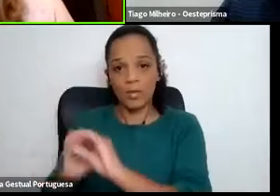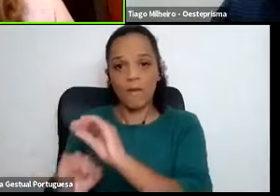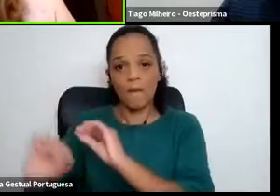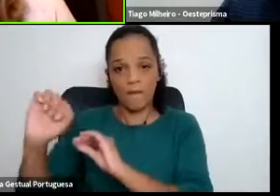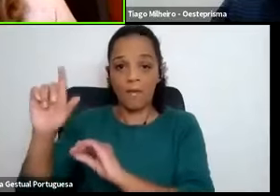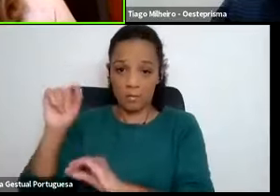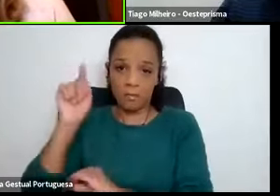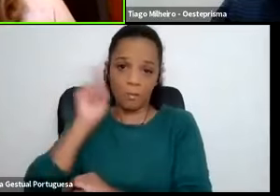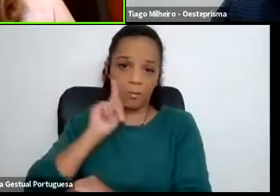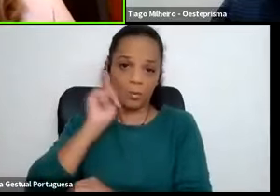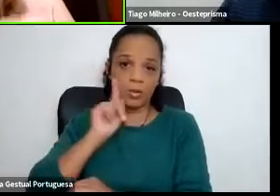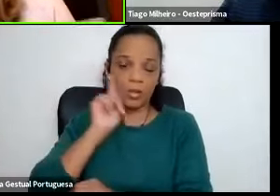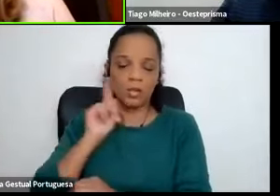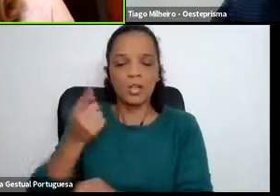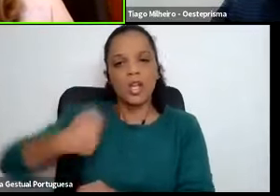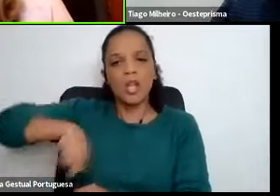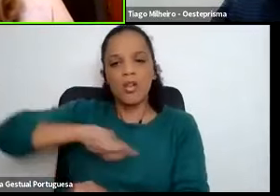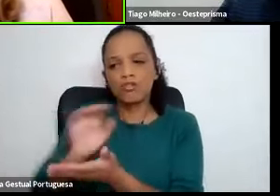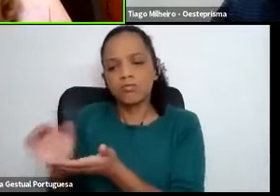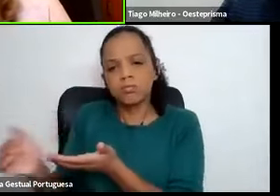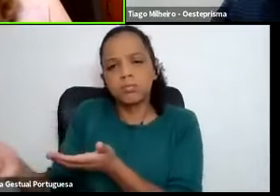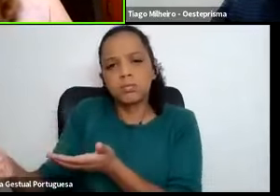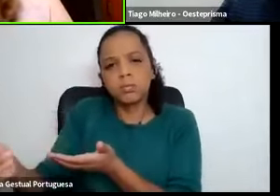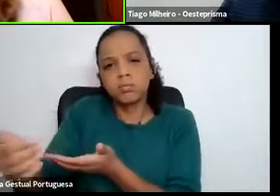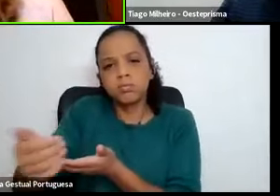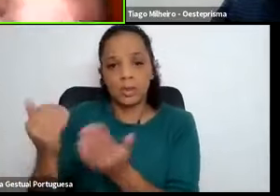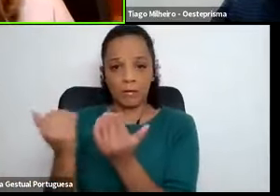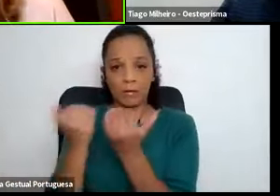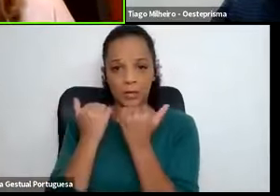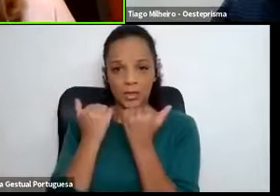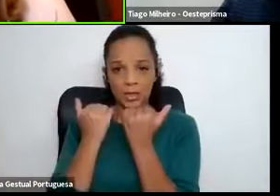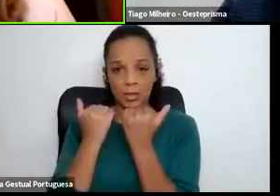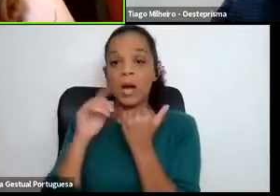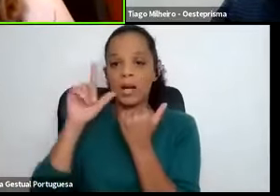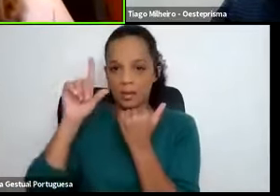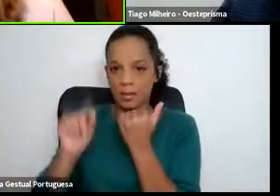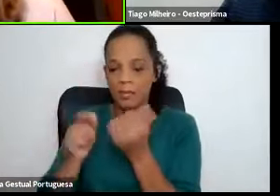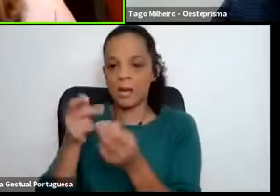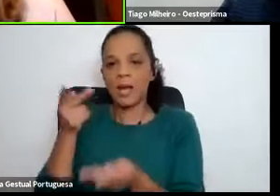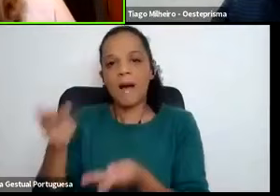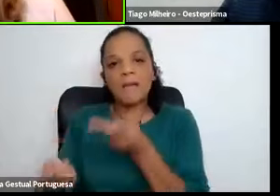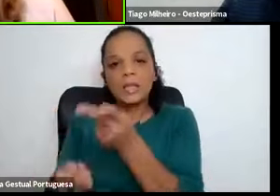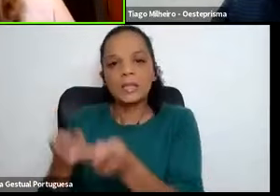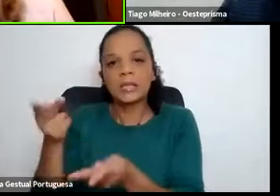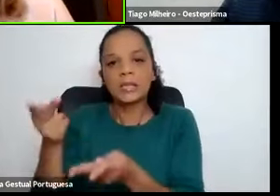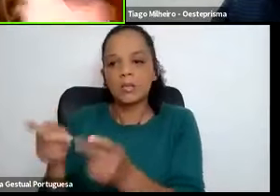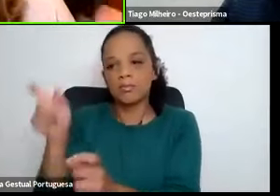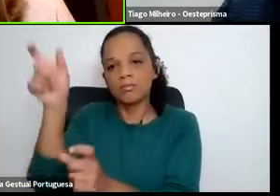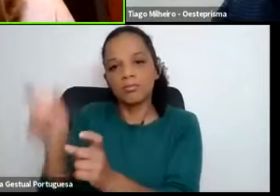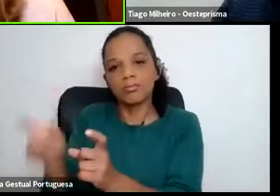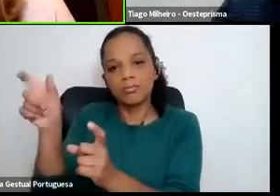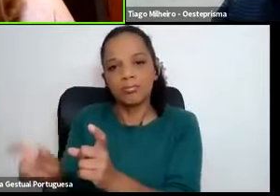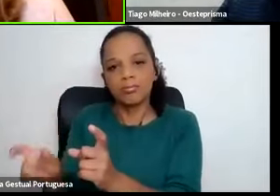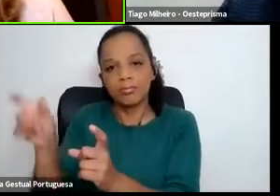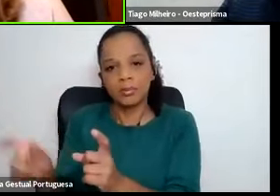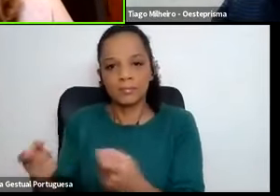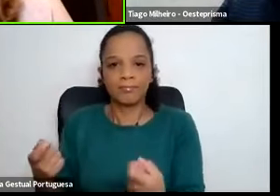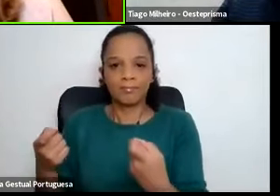importante, como também da avaliação funcional enquadrada